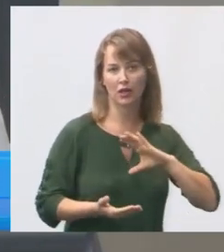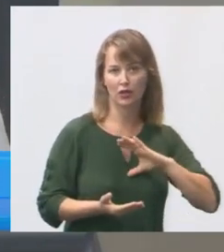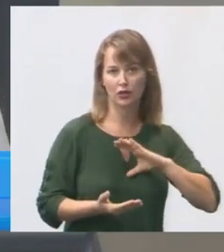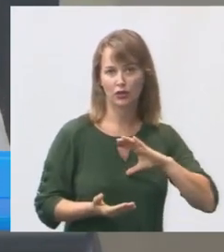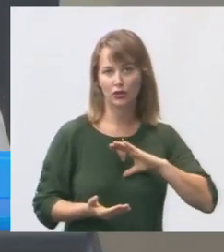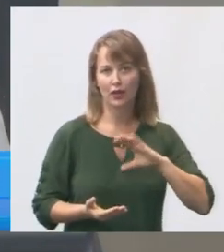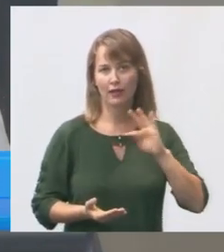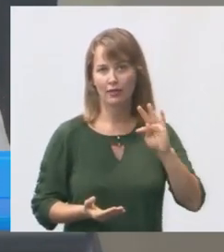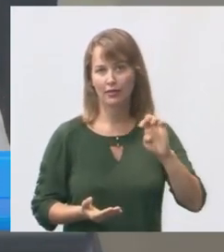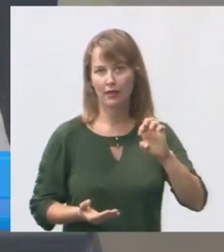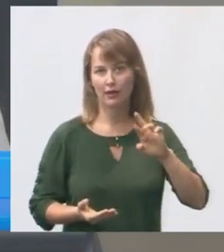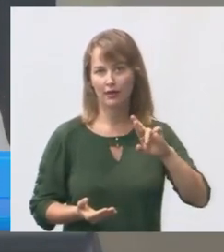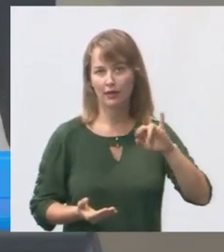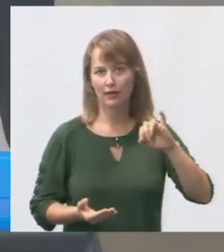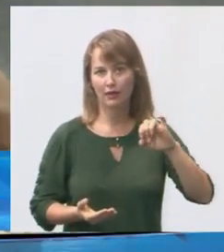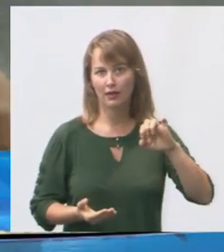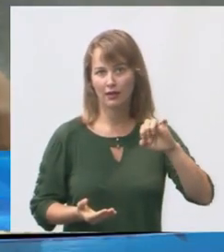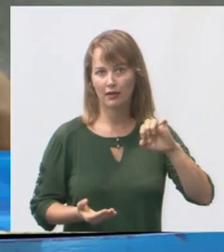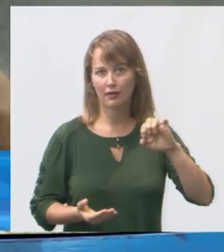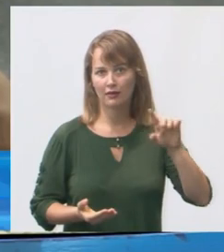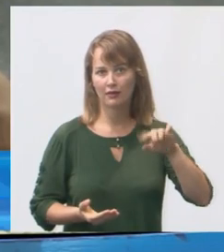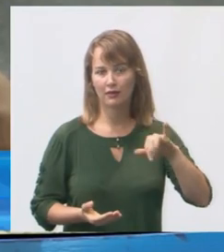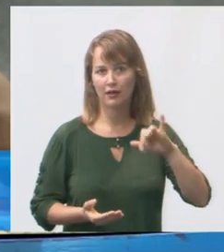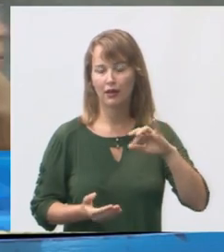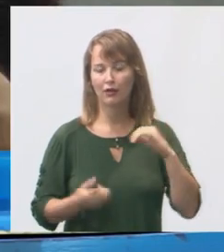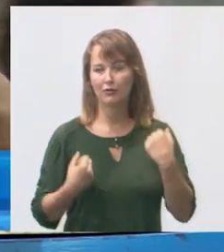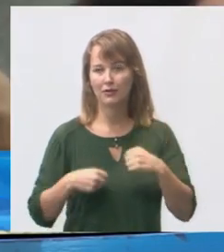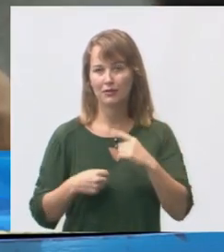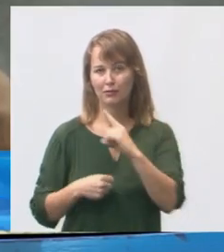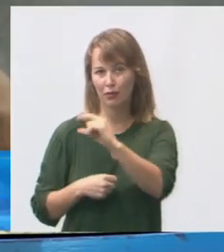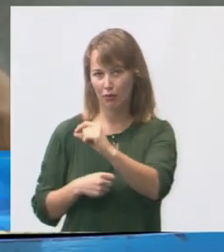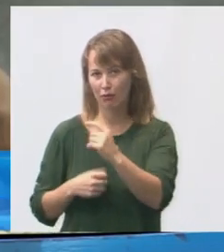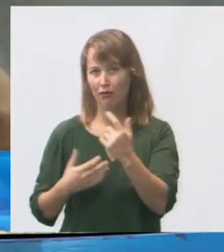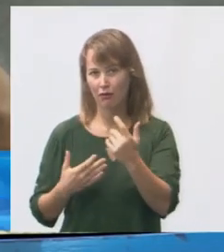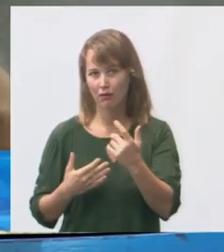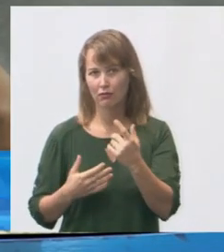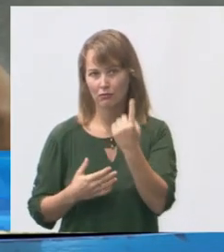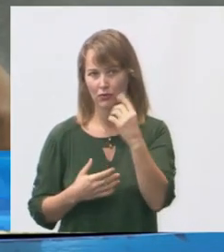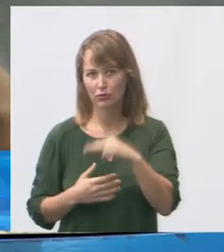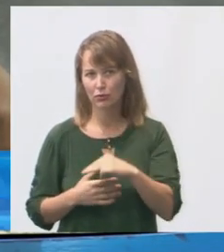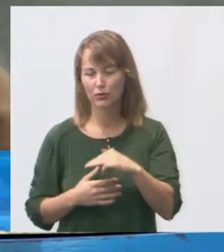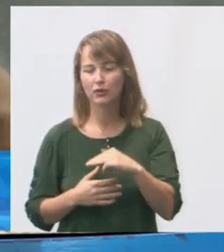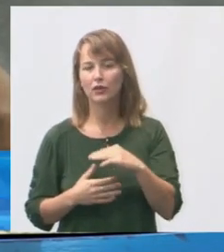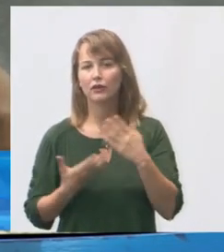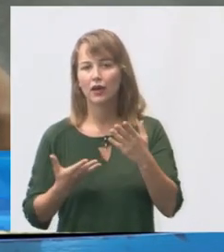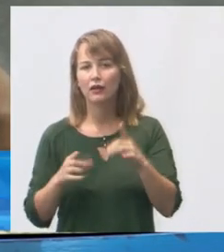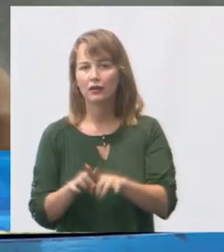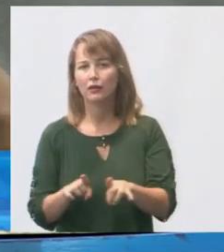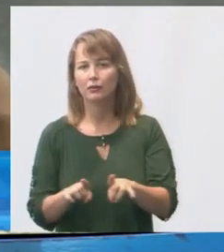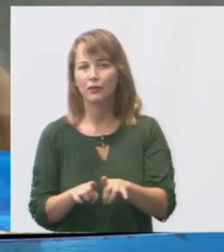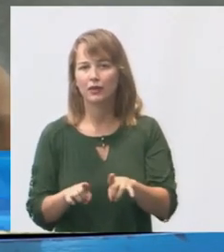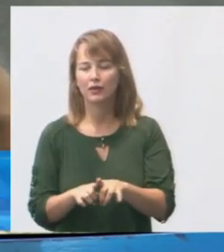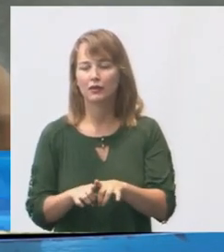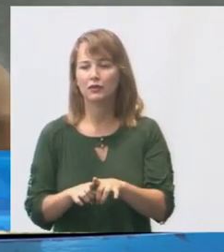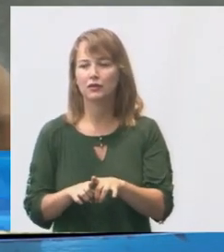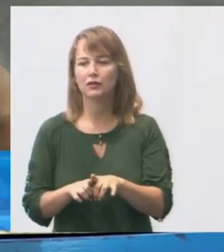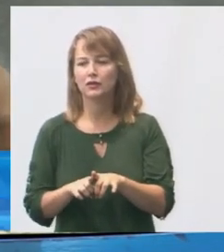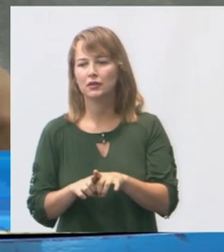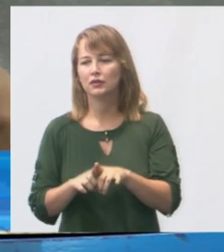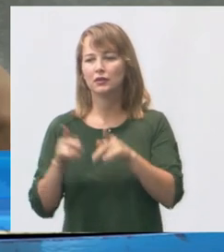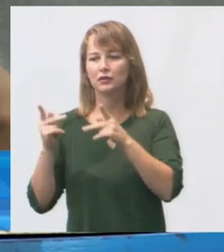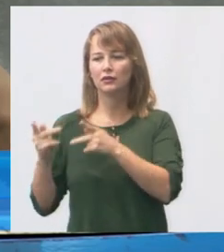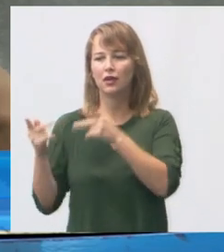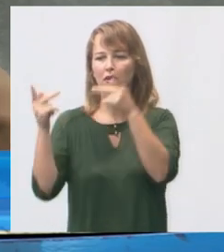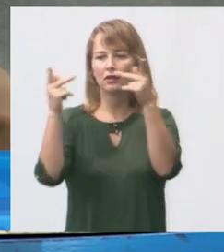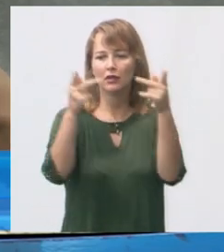Isso. Só para eu vou me retirar só mais um minuto eu gostaria também de receber uma visita